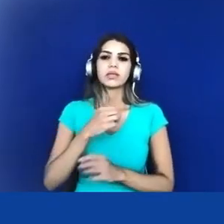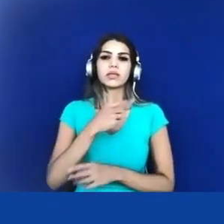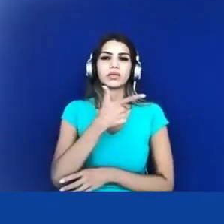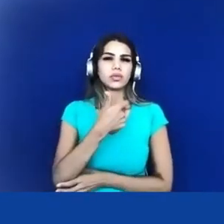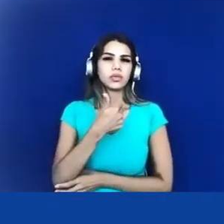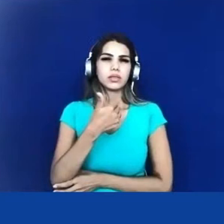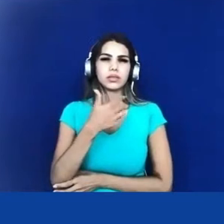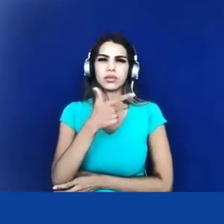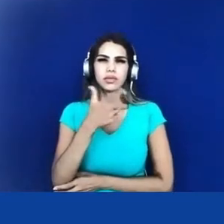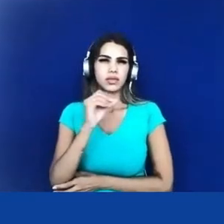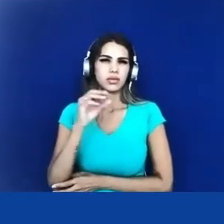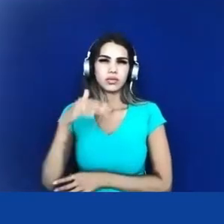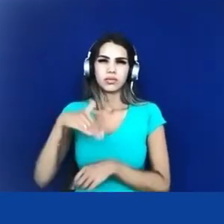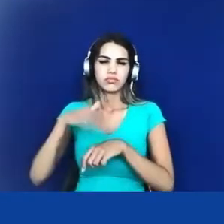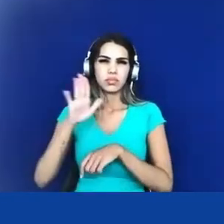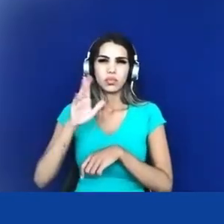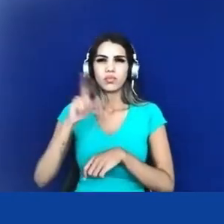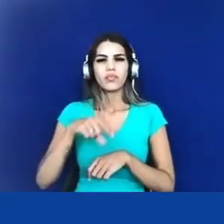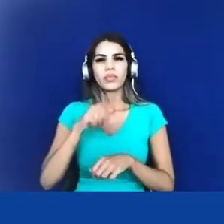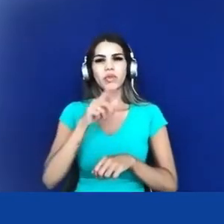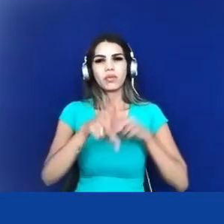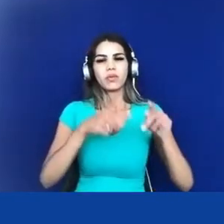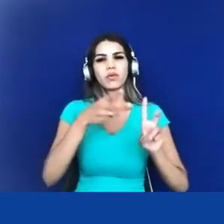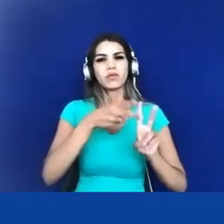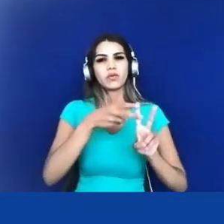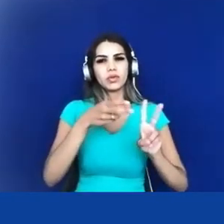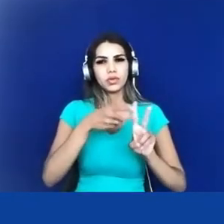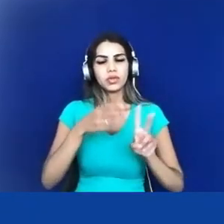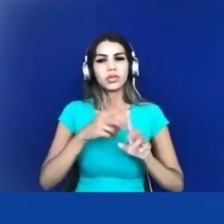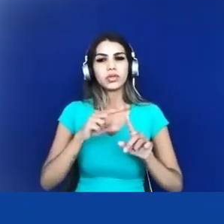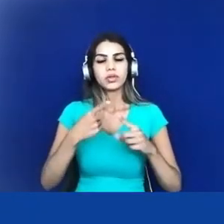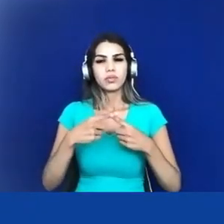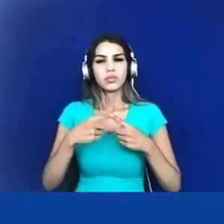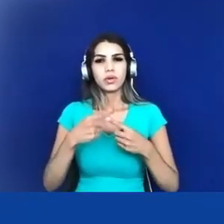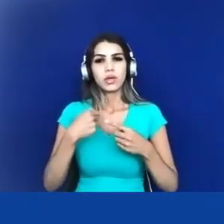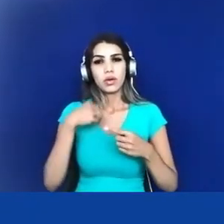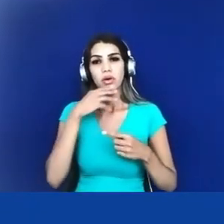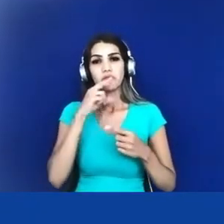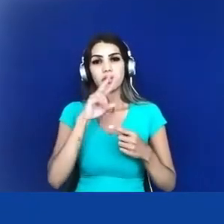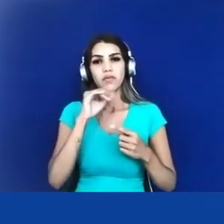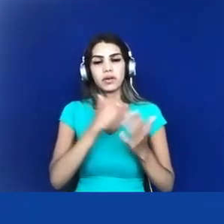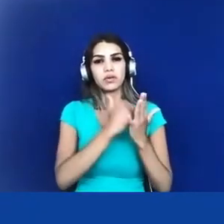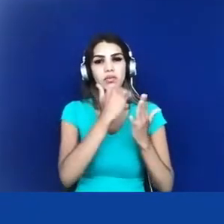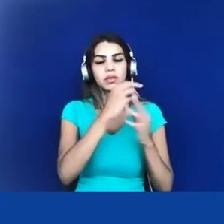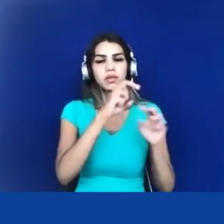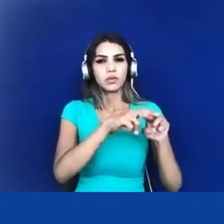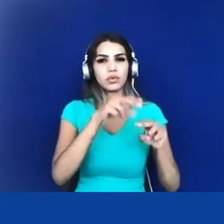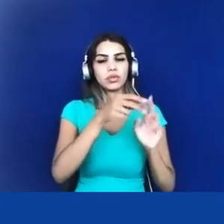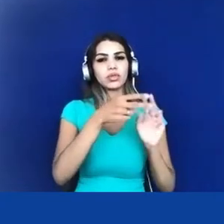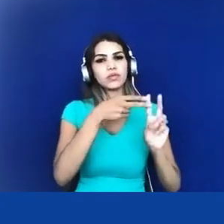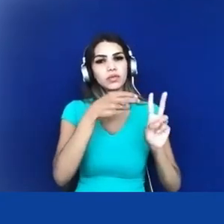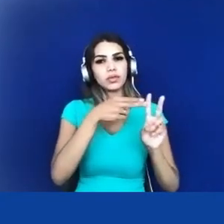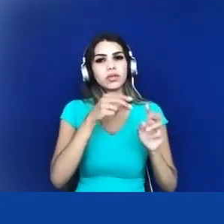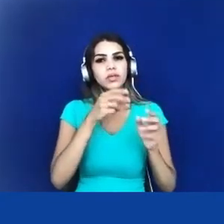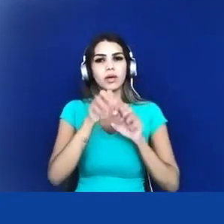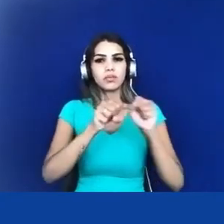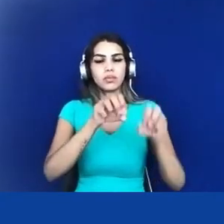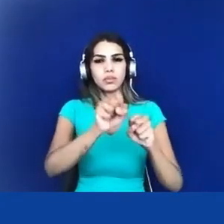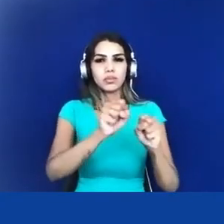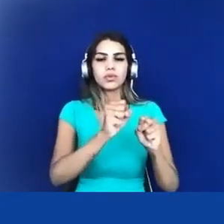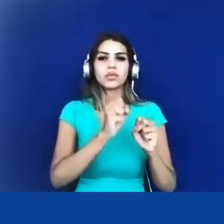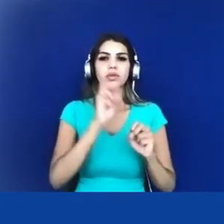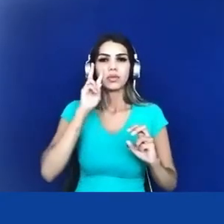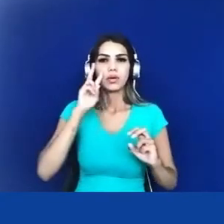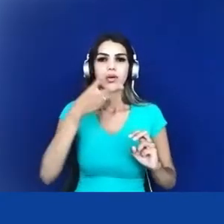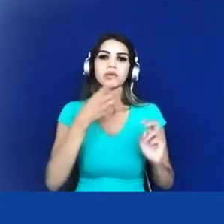povos indígenas estão buscando aí o seu reconhecimento identitário então eu acredito muito nisso então nós temos direito